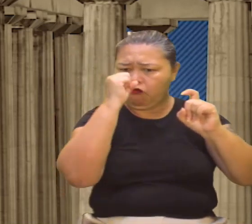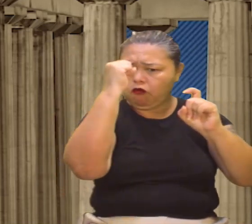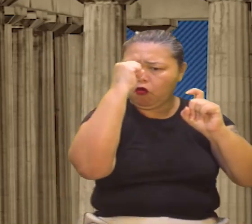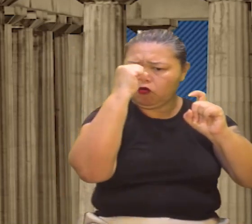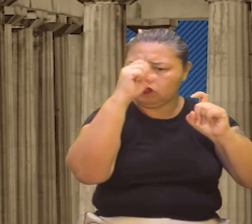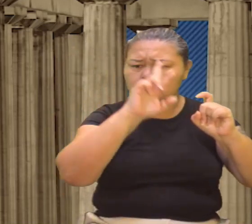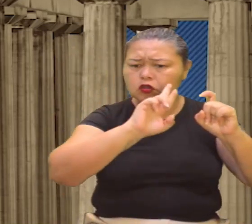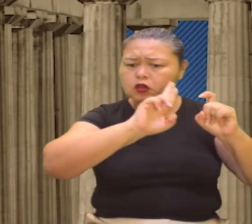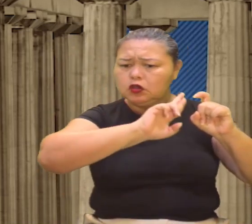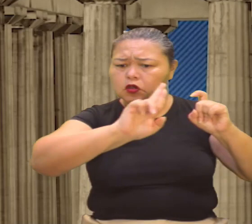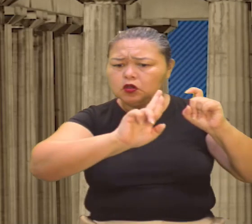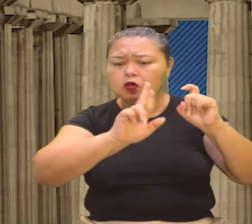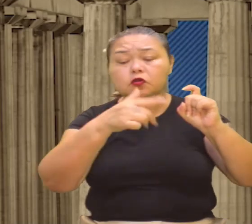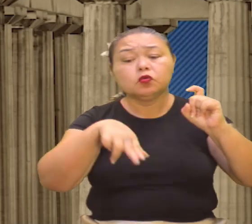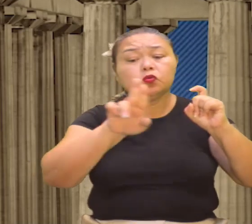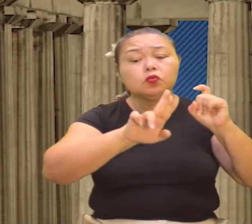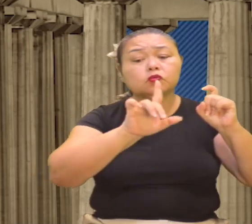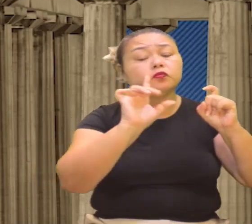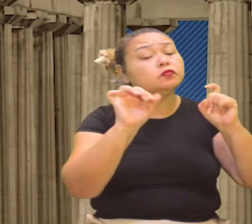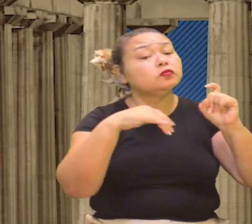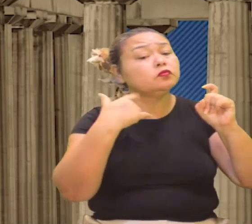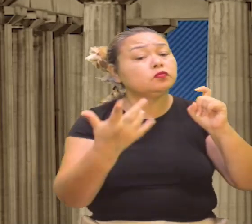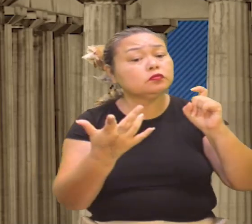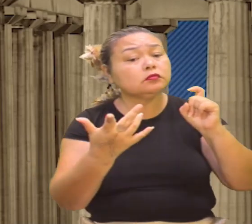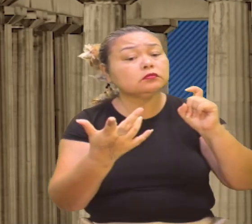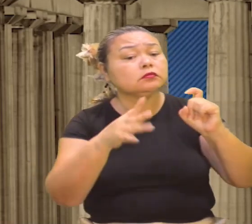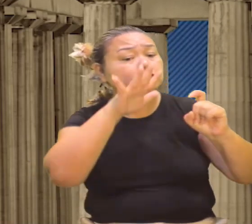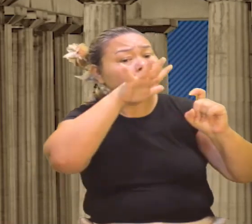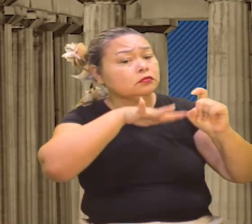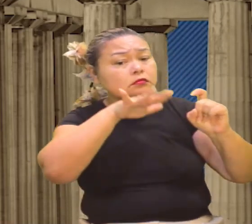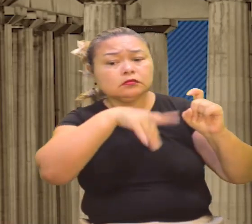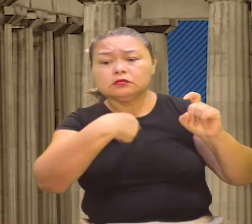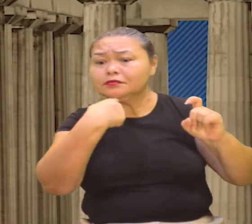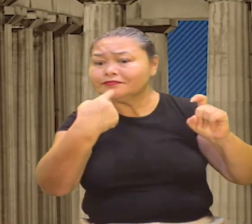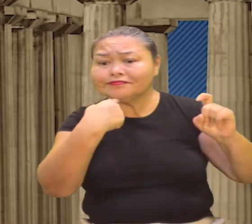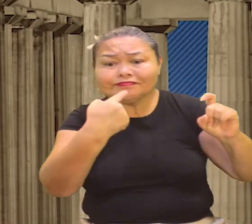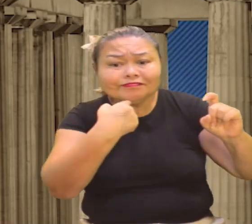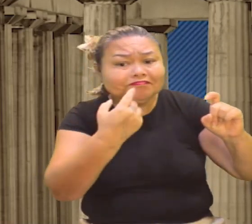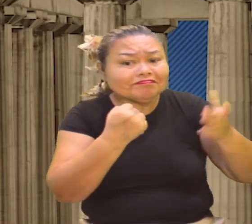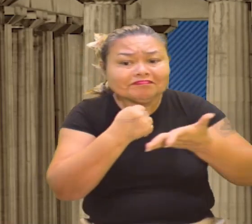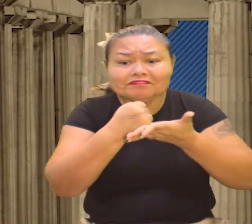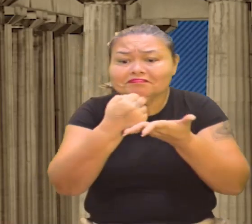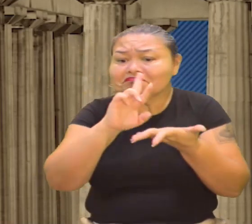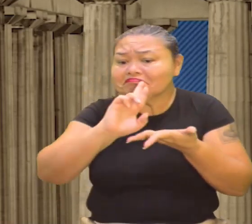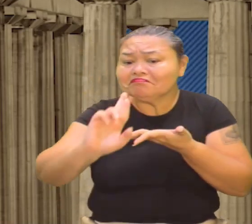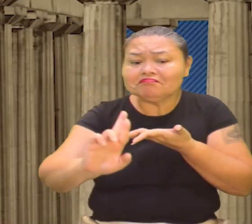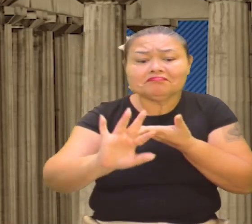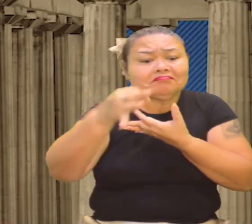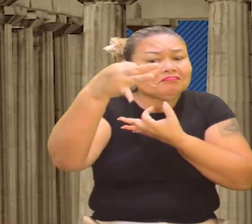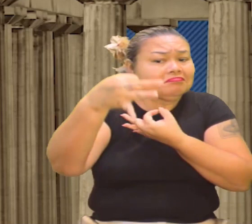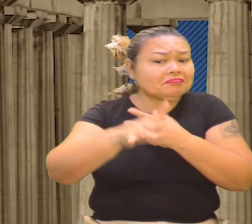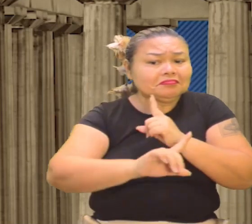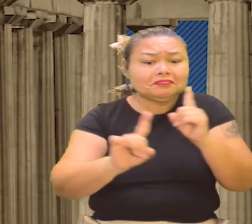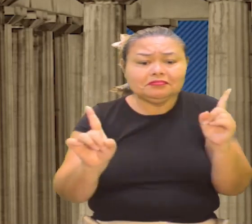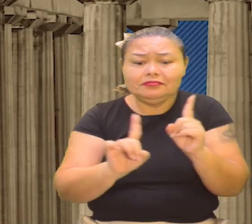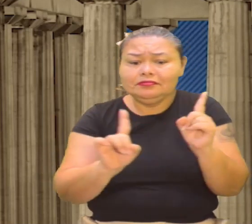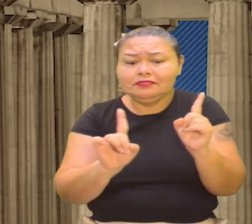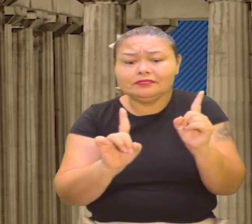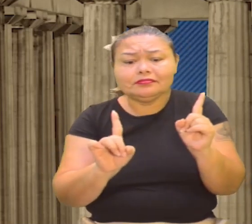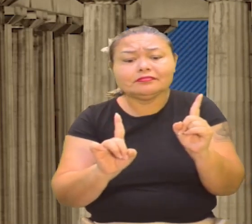as respostas que vinham eram através dos mitos. Os mitos já não davam mais suporte, respostas adequadas